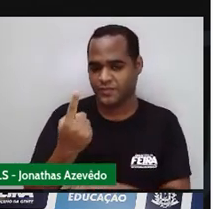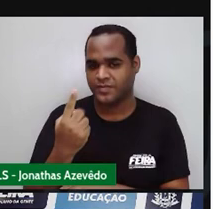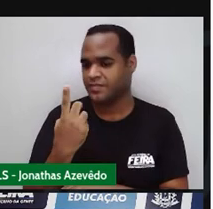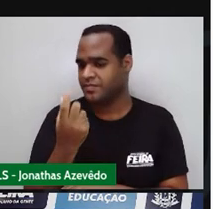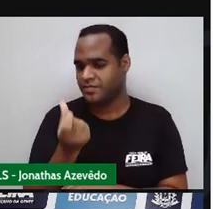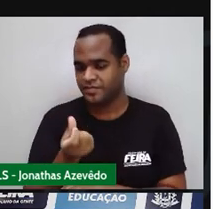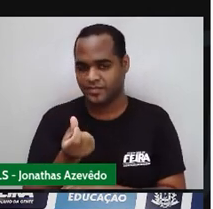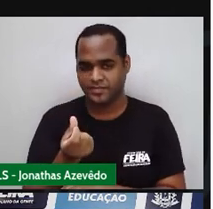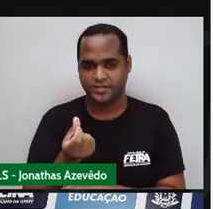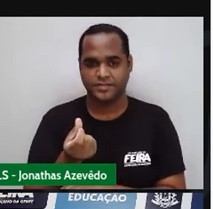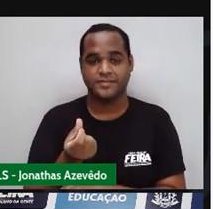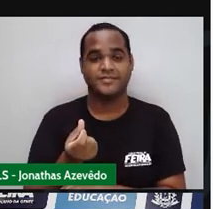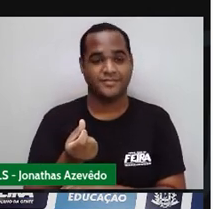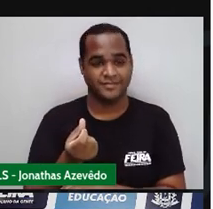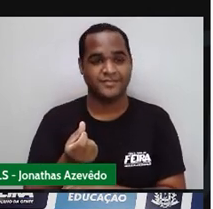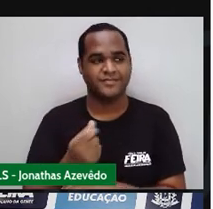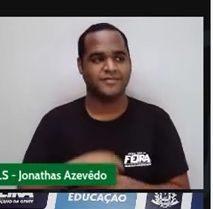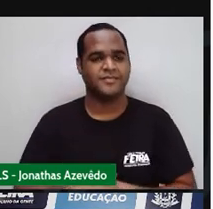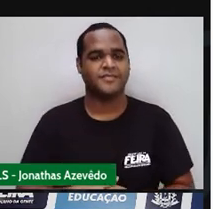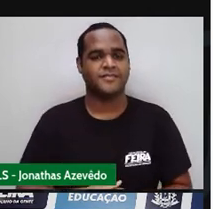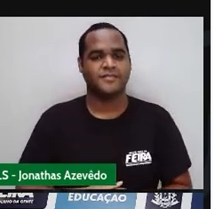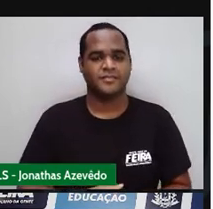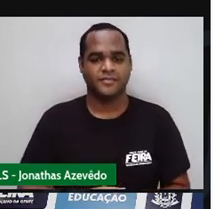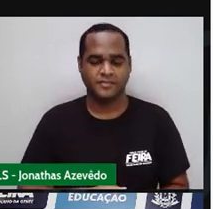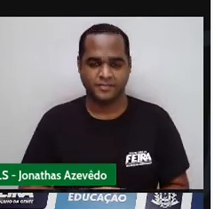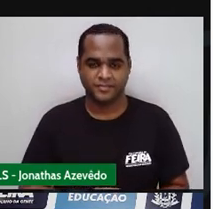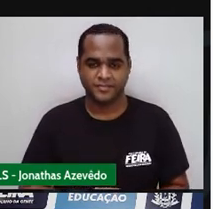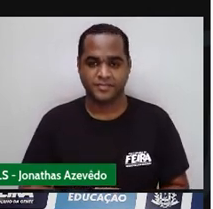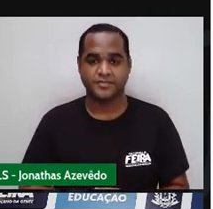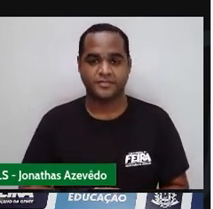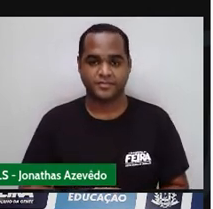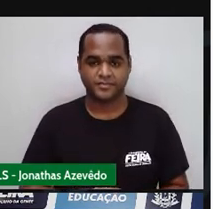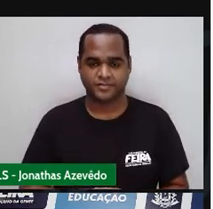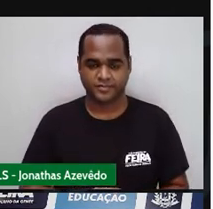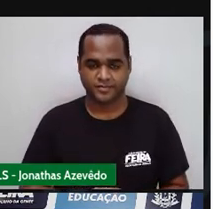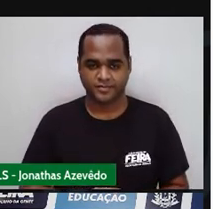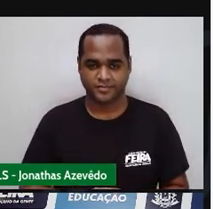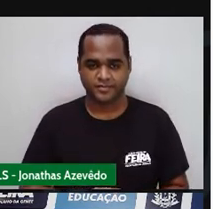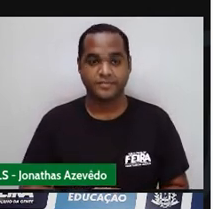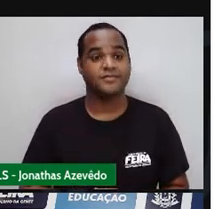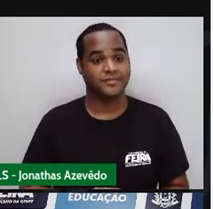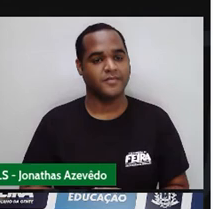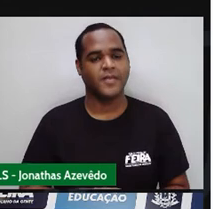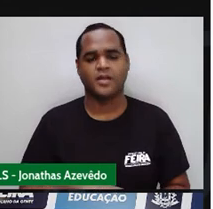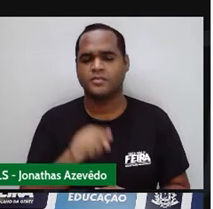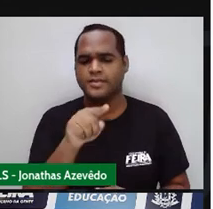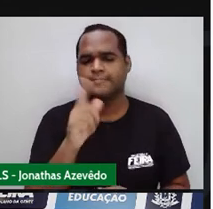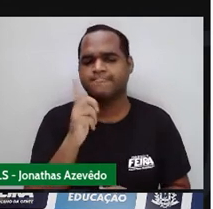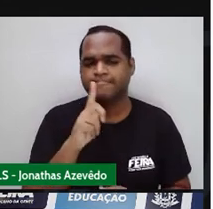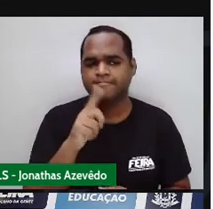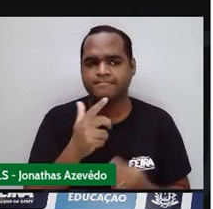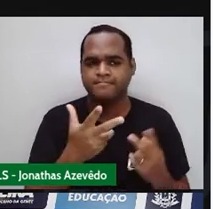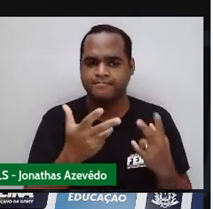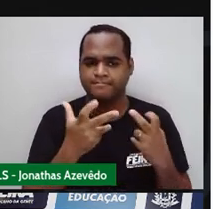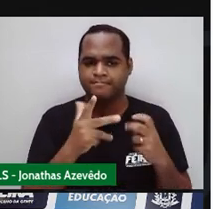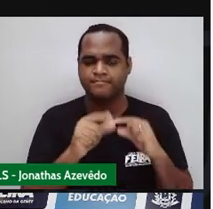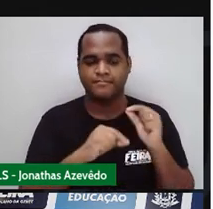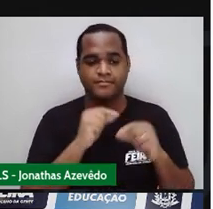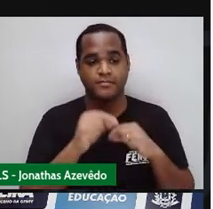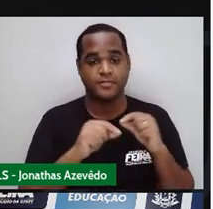Que tá aqui Certo? Bom Só pra você Conseguir pegar agora